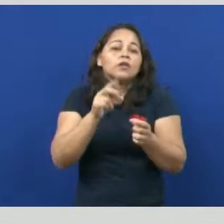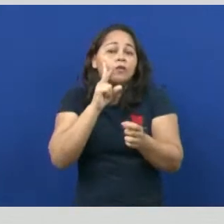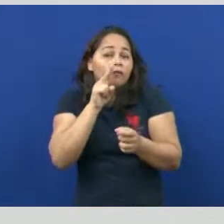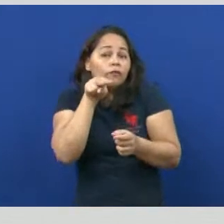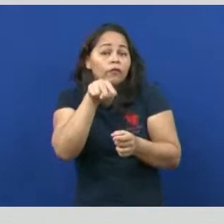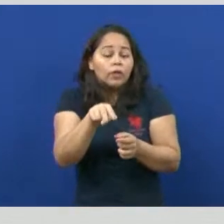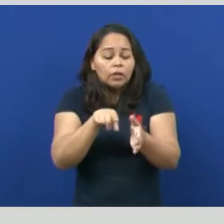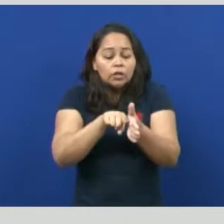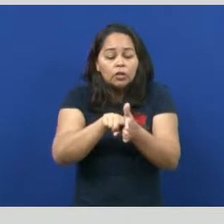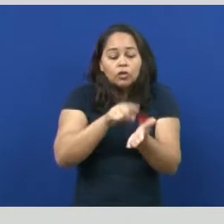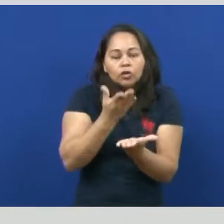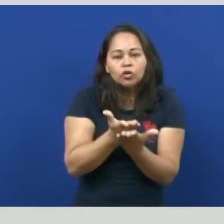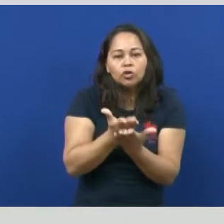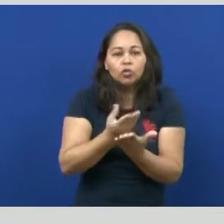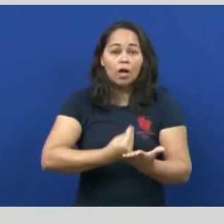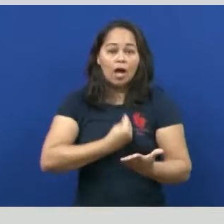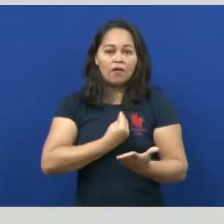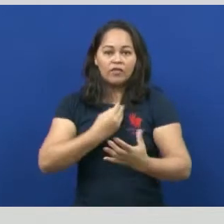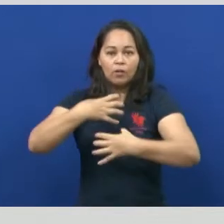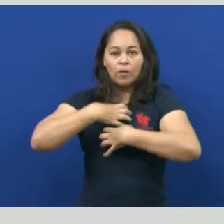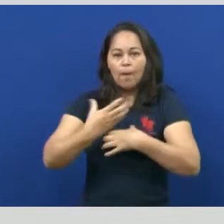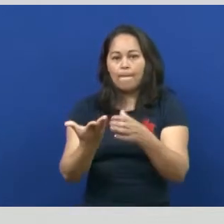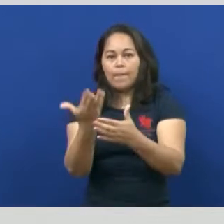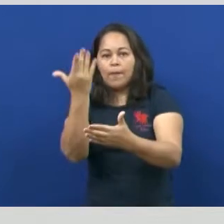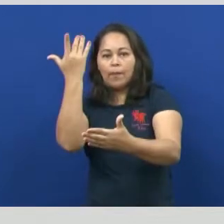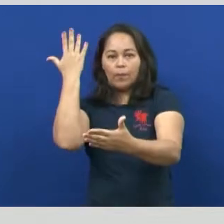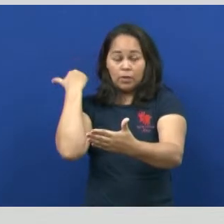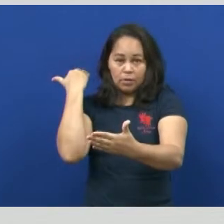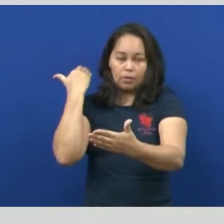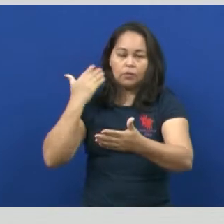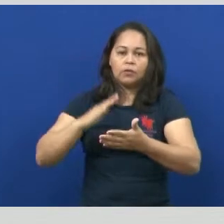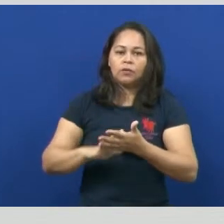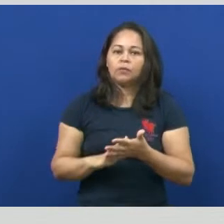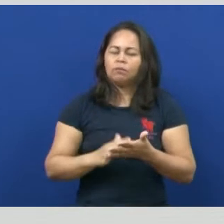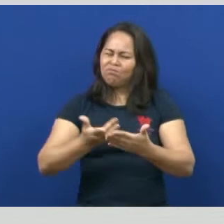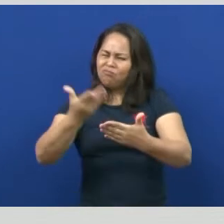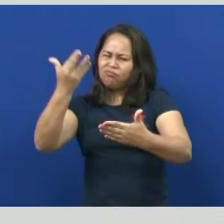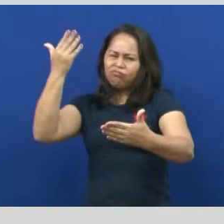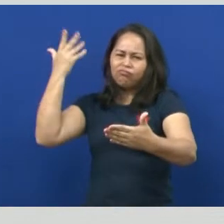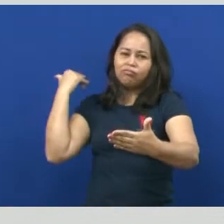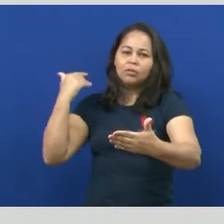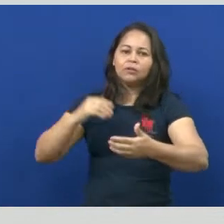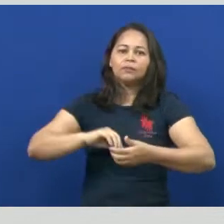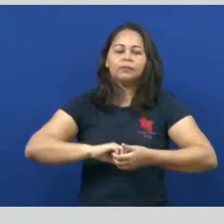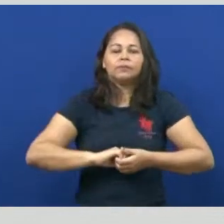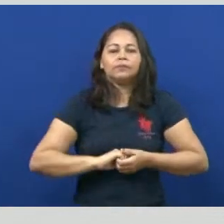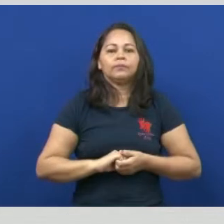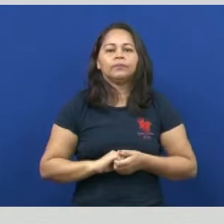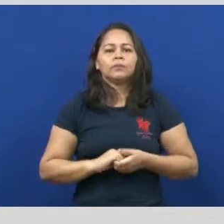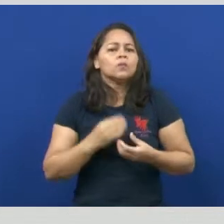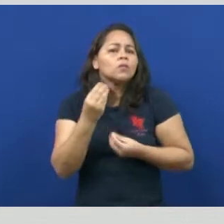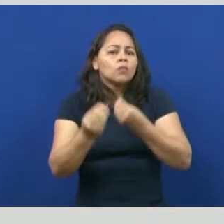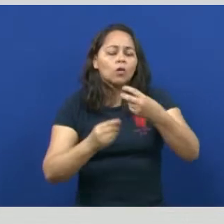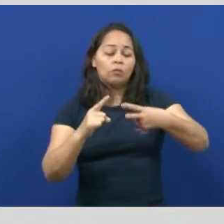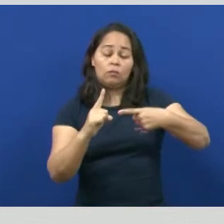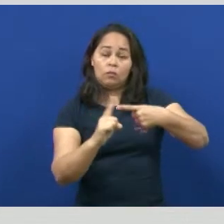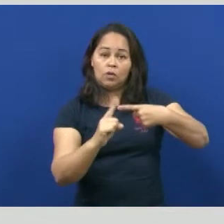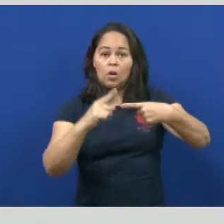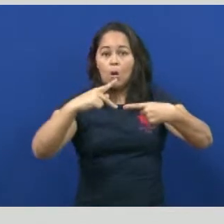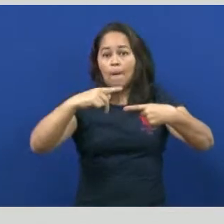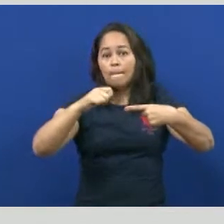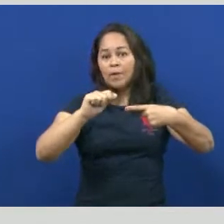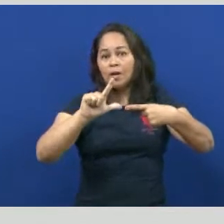paleontólogos, traçarem, então, modo de vida dessas sociedades antigas, bem antigas. O paleolítico, esse